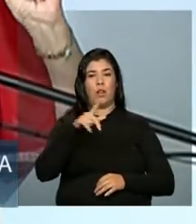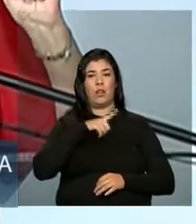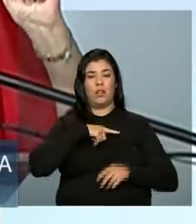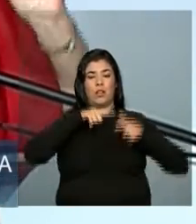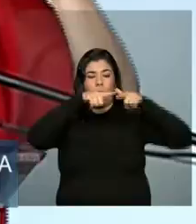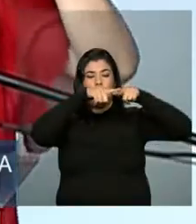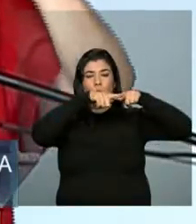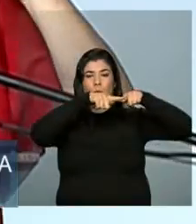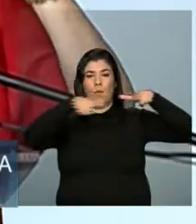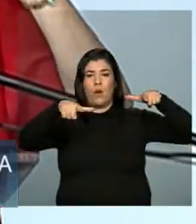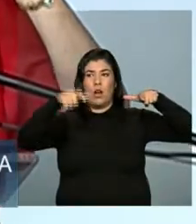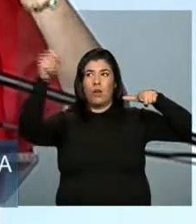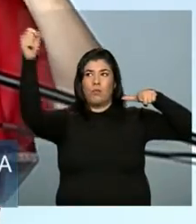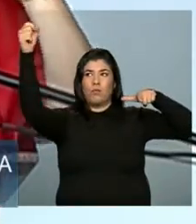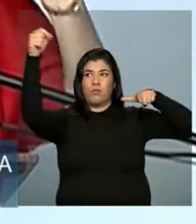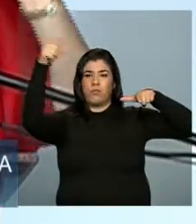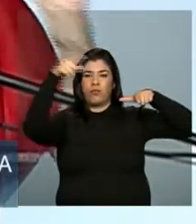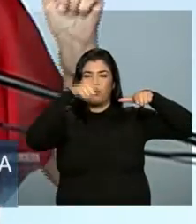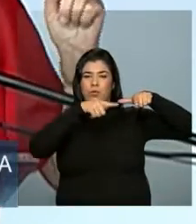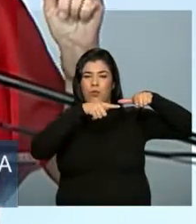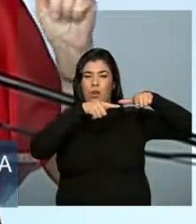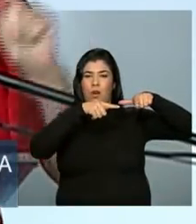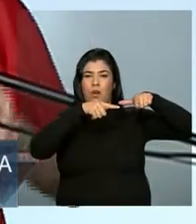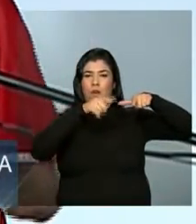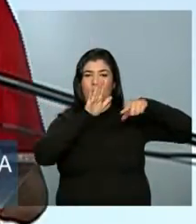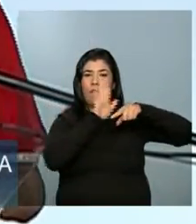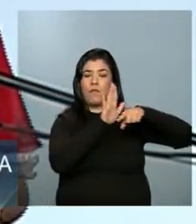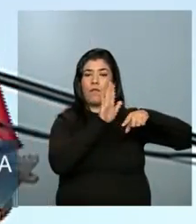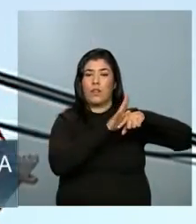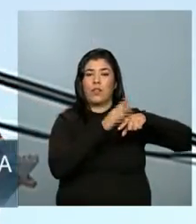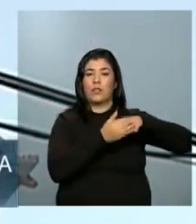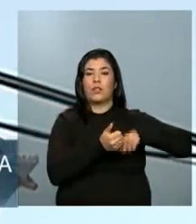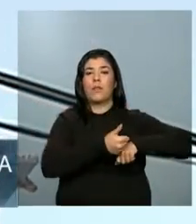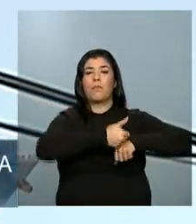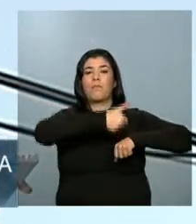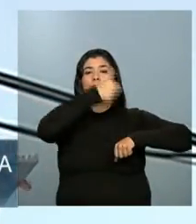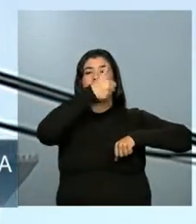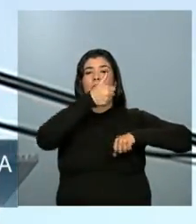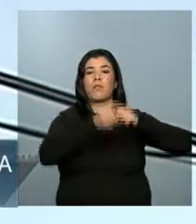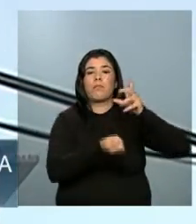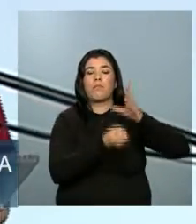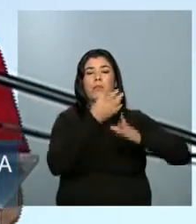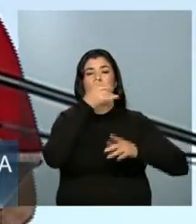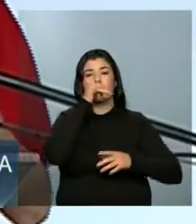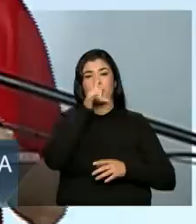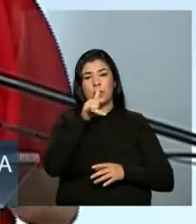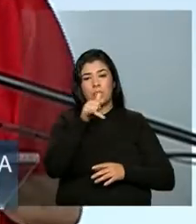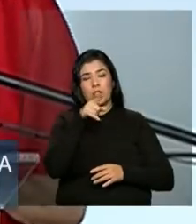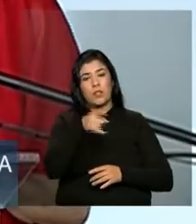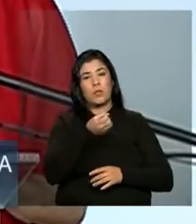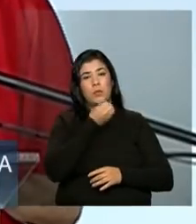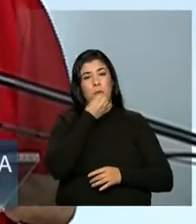energia menor do que tinham antes. Para nós,